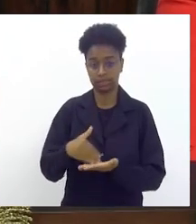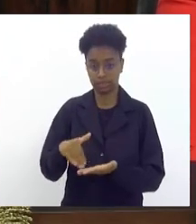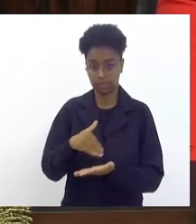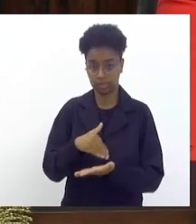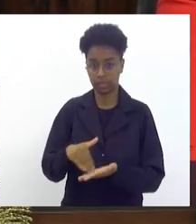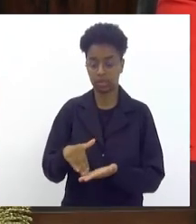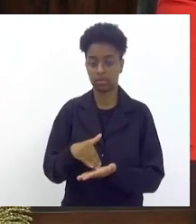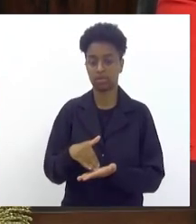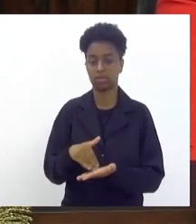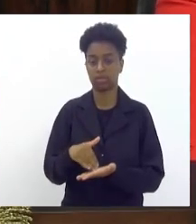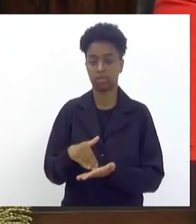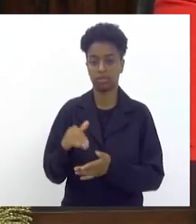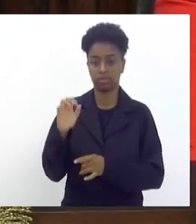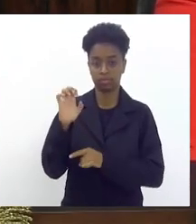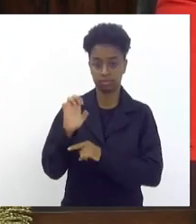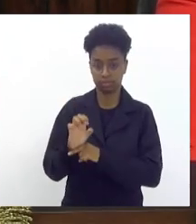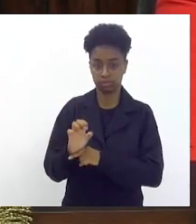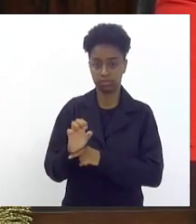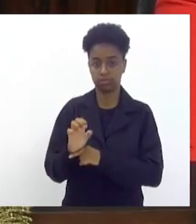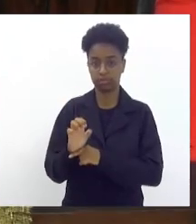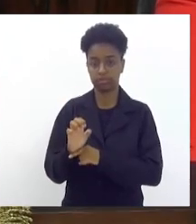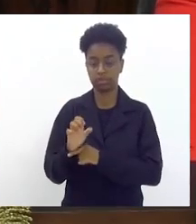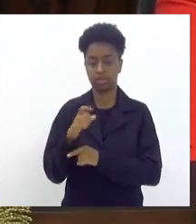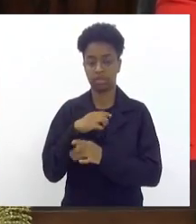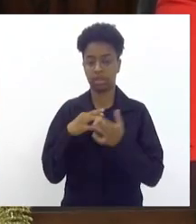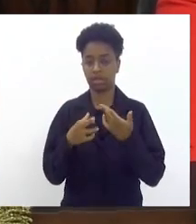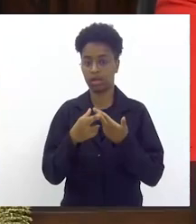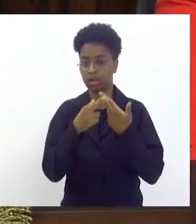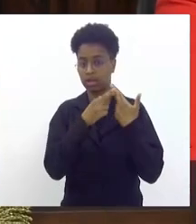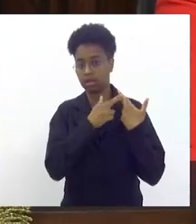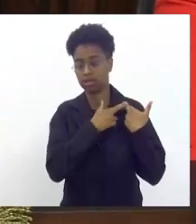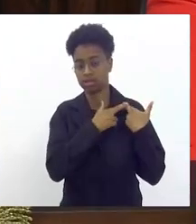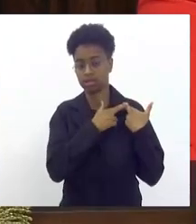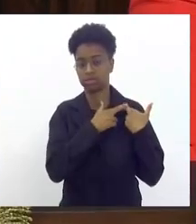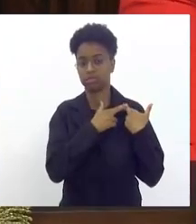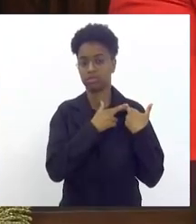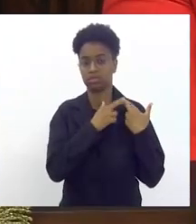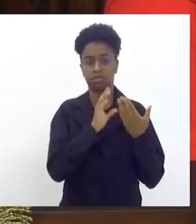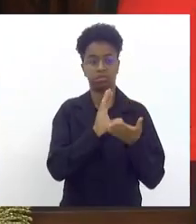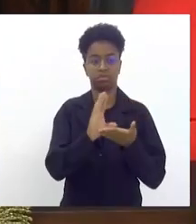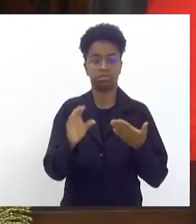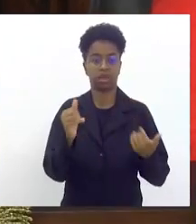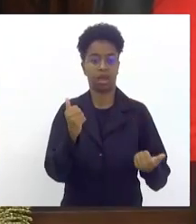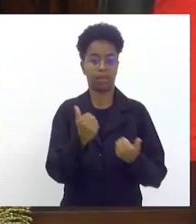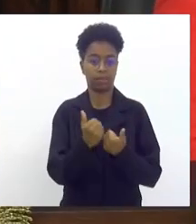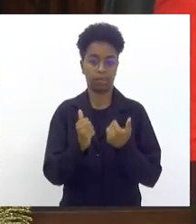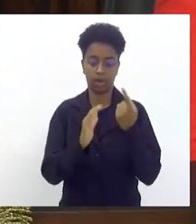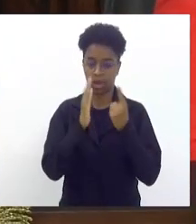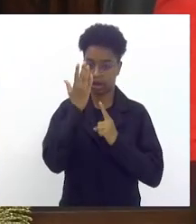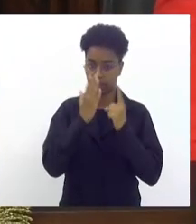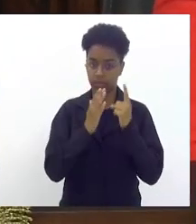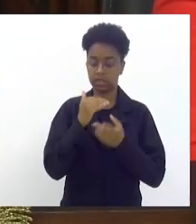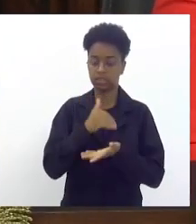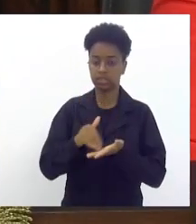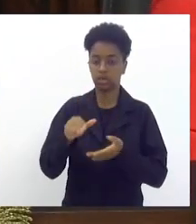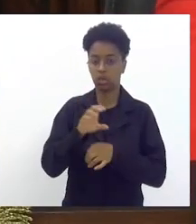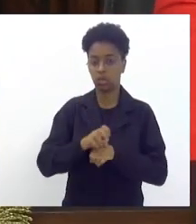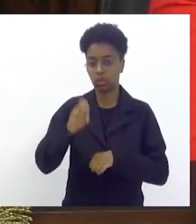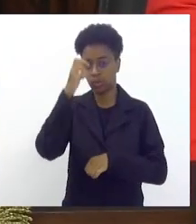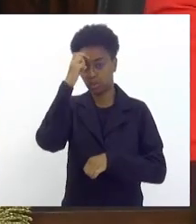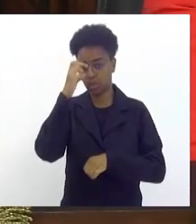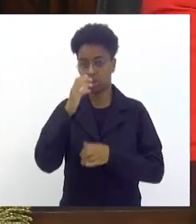das secretarias de estados responsáveis pelo fomento ao carnaval a secretaria de cultura a secretaria de